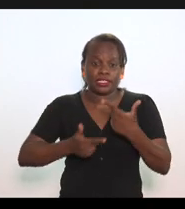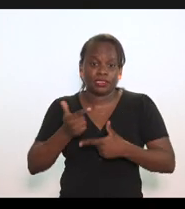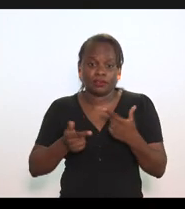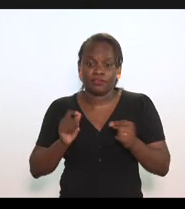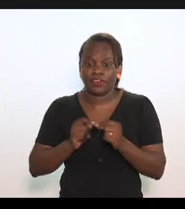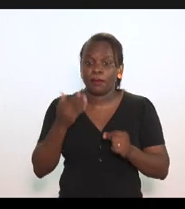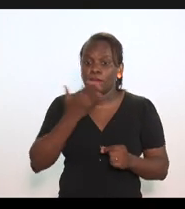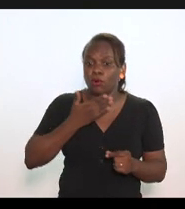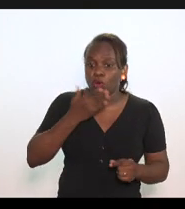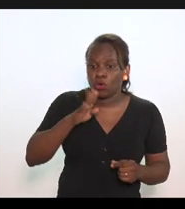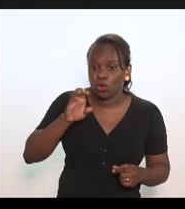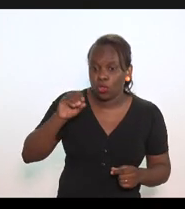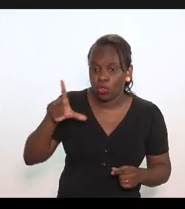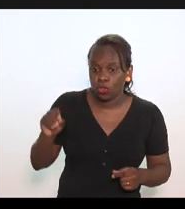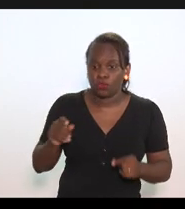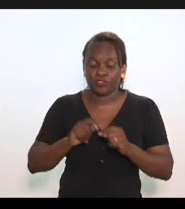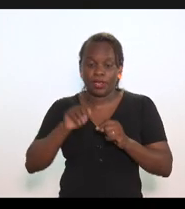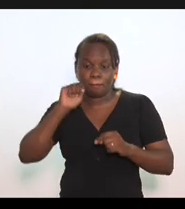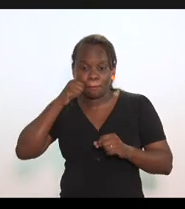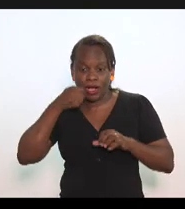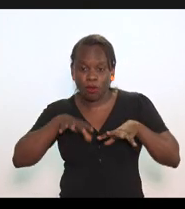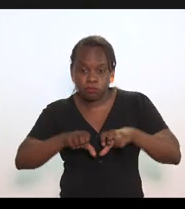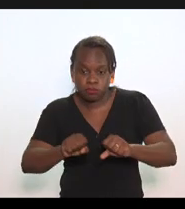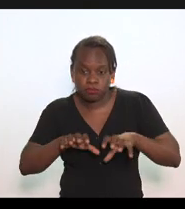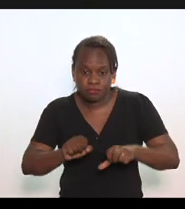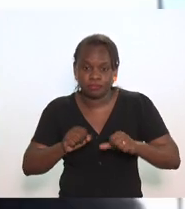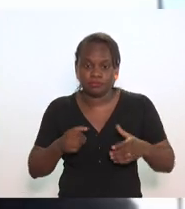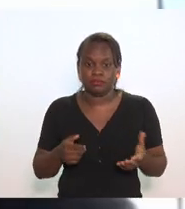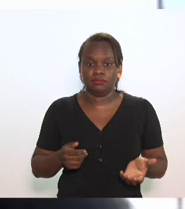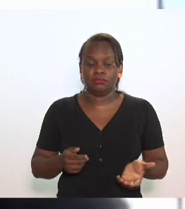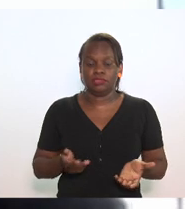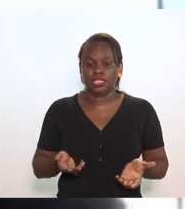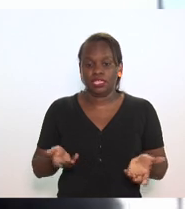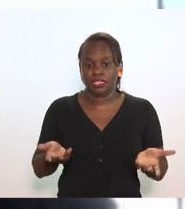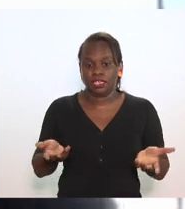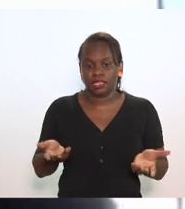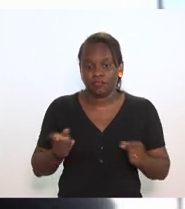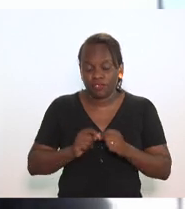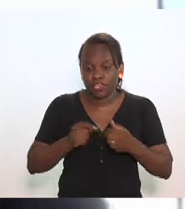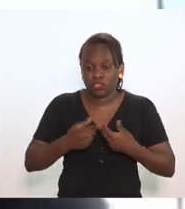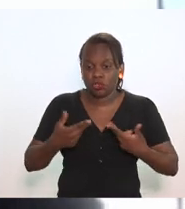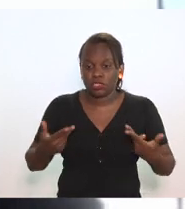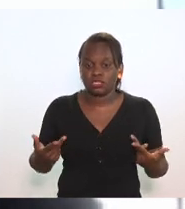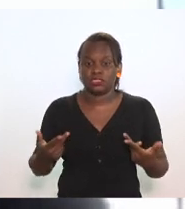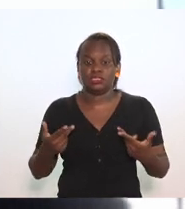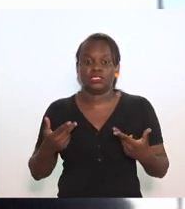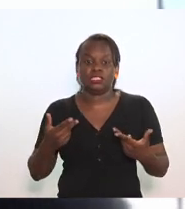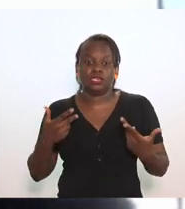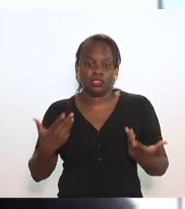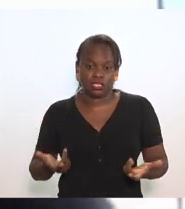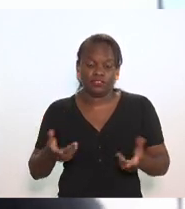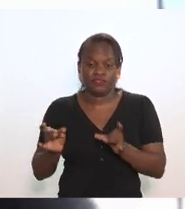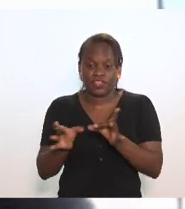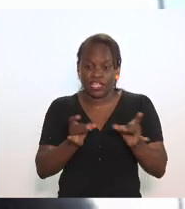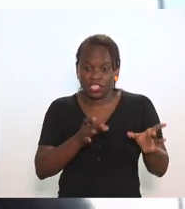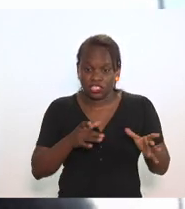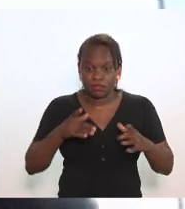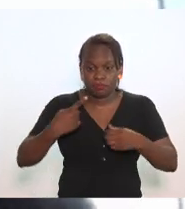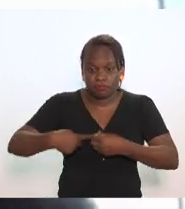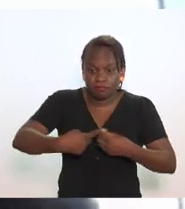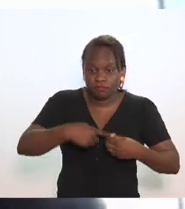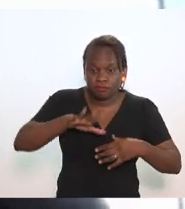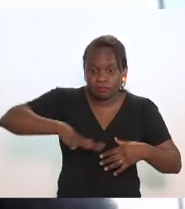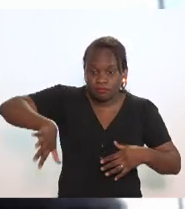bolo é fazendo pães é fazendo produtos aonde você vende no seu próprio